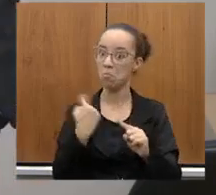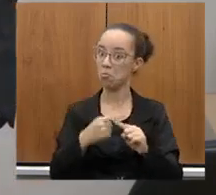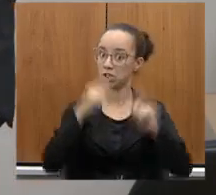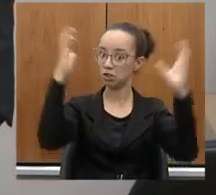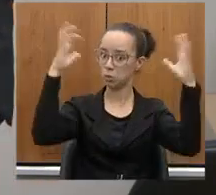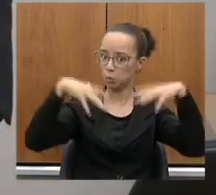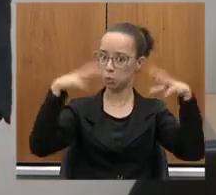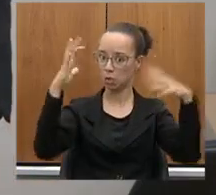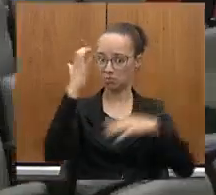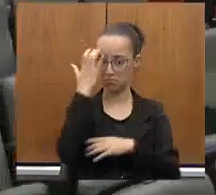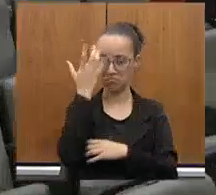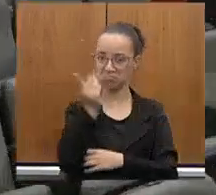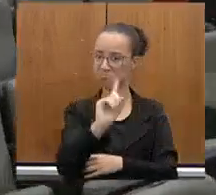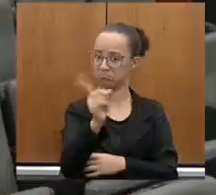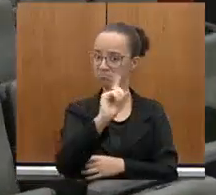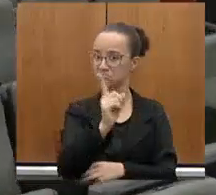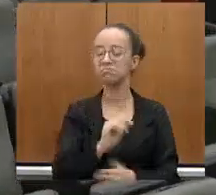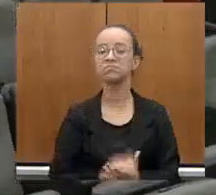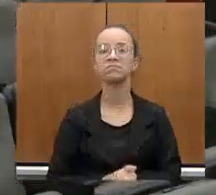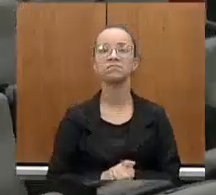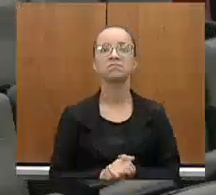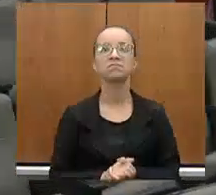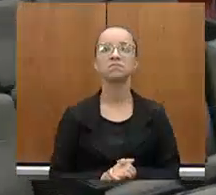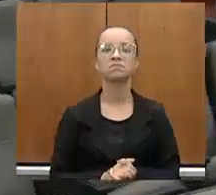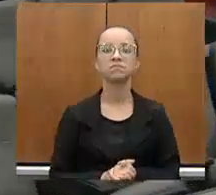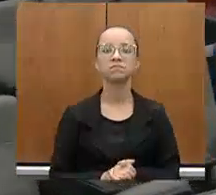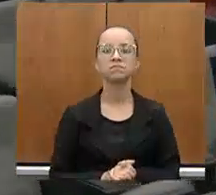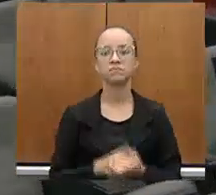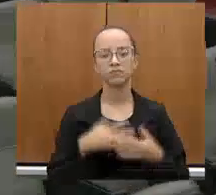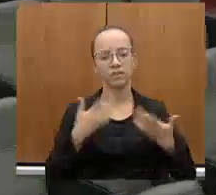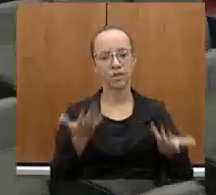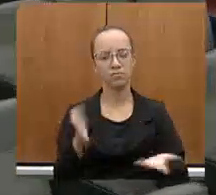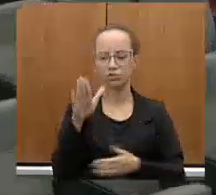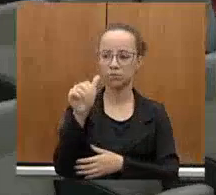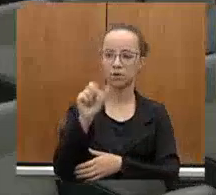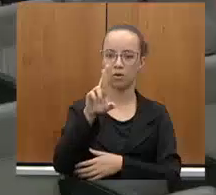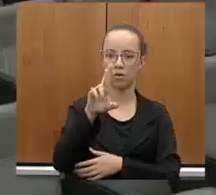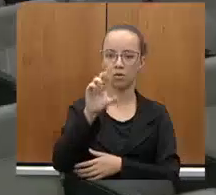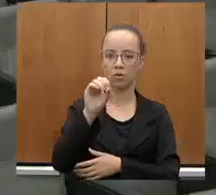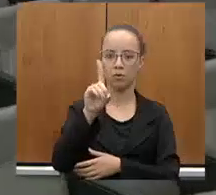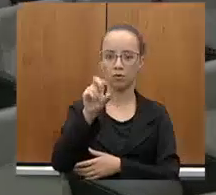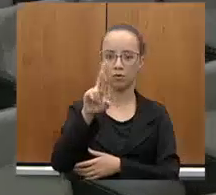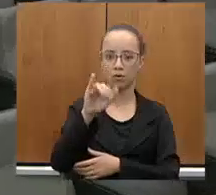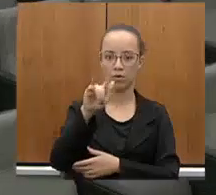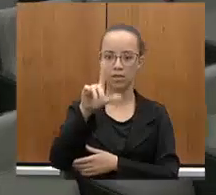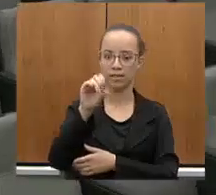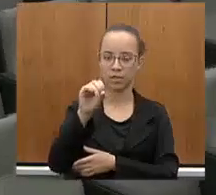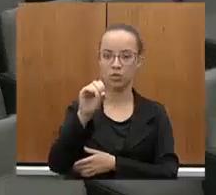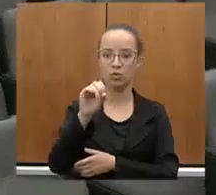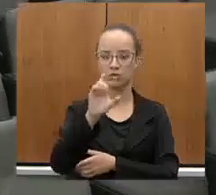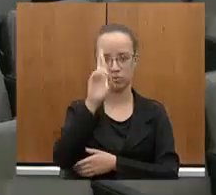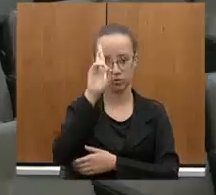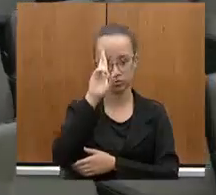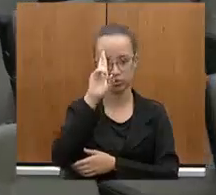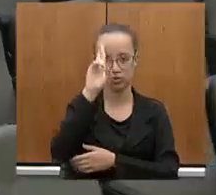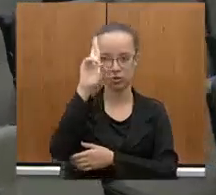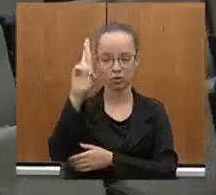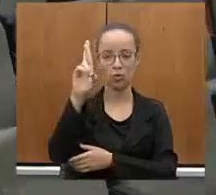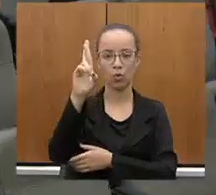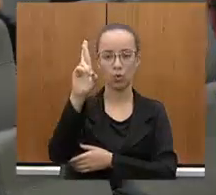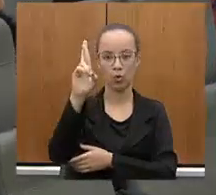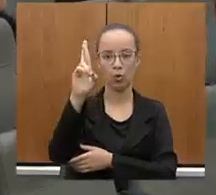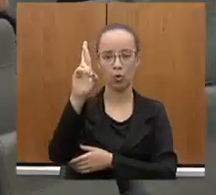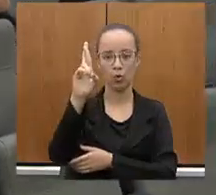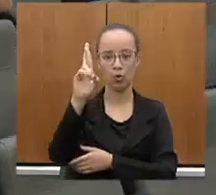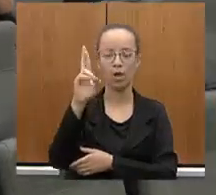Não é fácil, não, não é? Mas vamos chamar o Rodrigo, Rodrigues Tavares, diretor-geral do Departamento de Identificações de Estrada